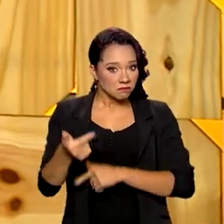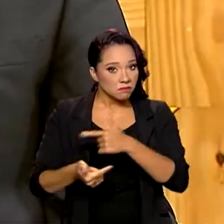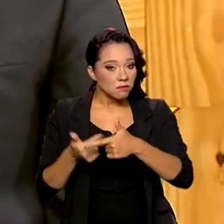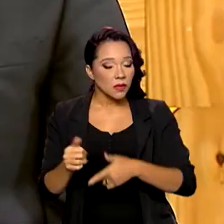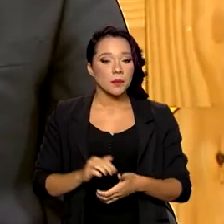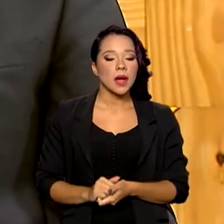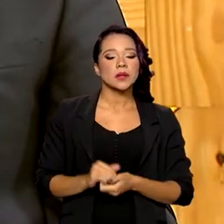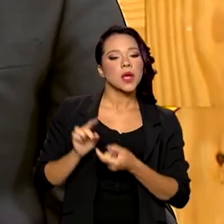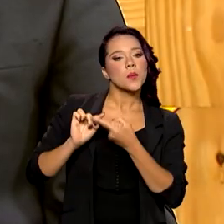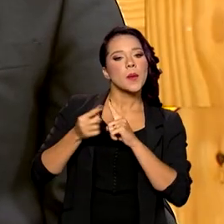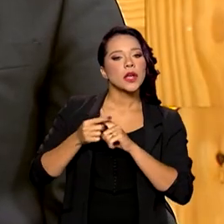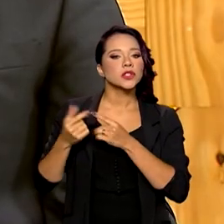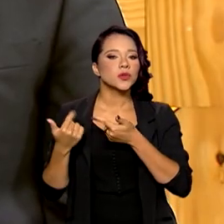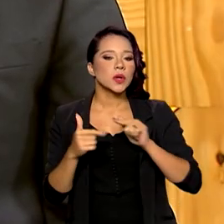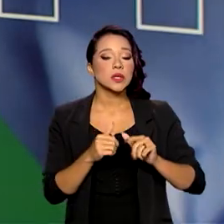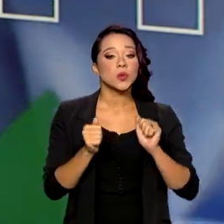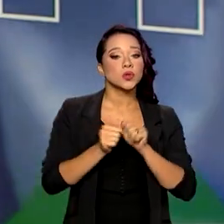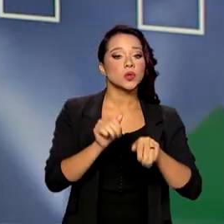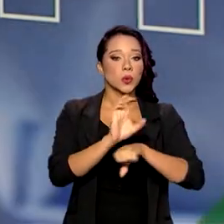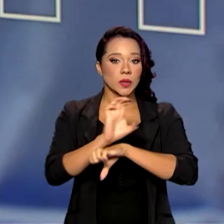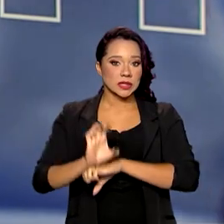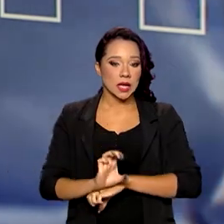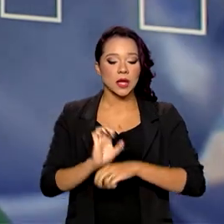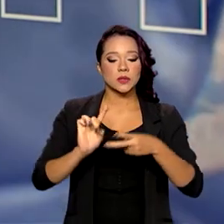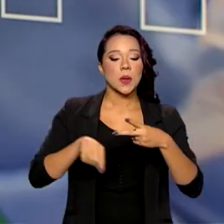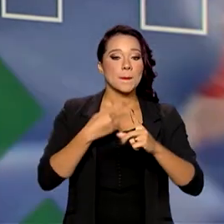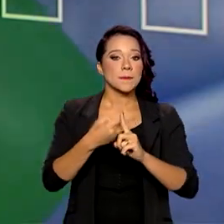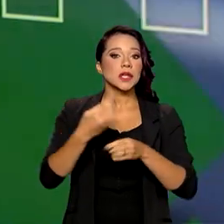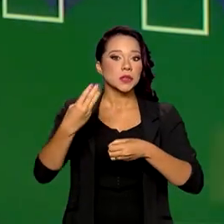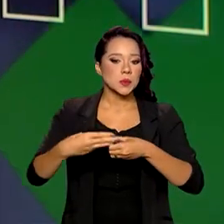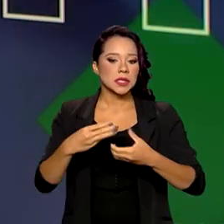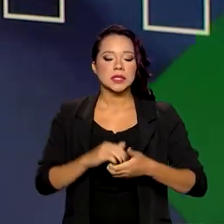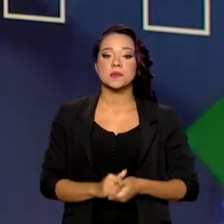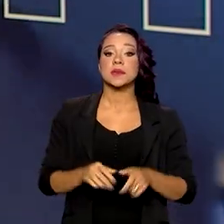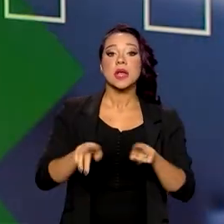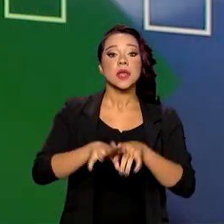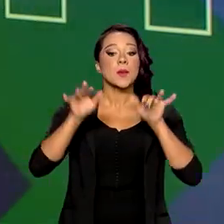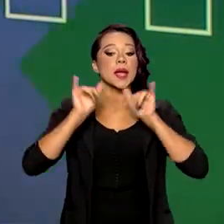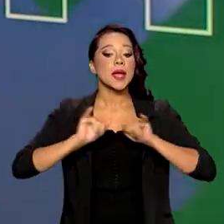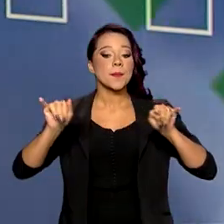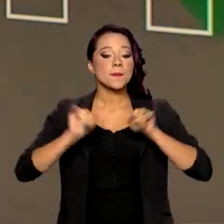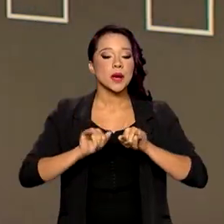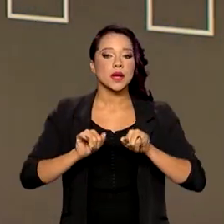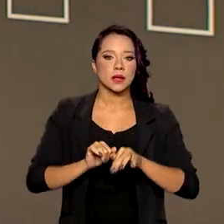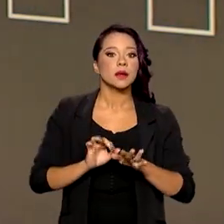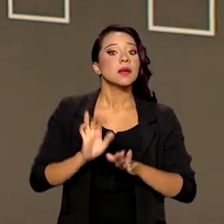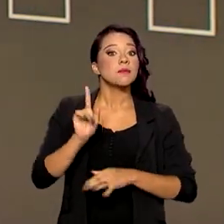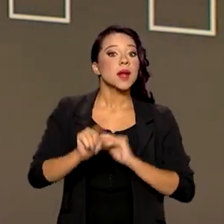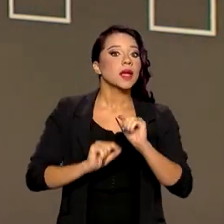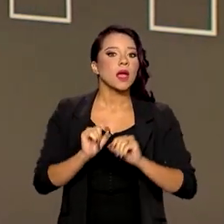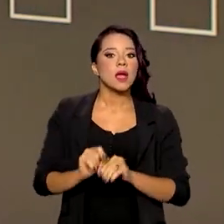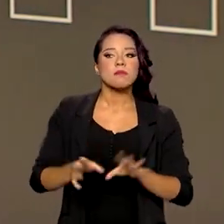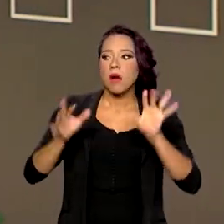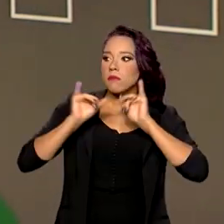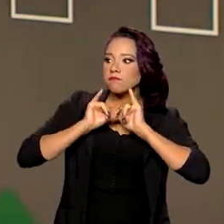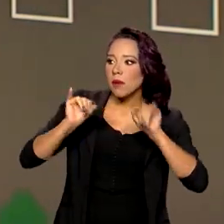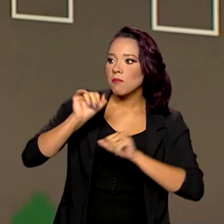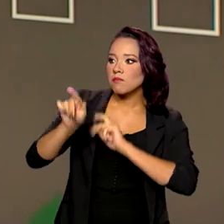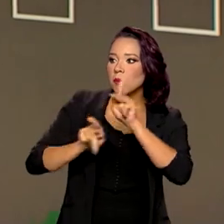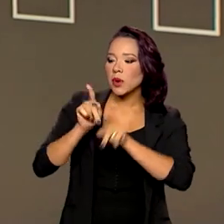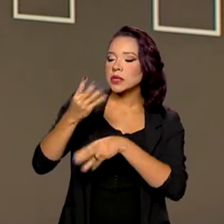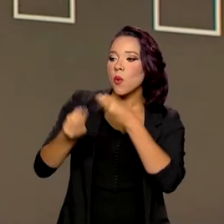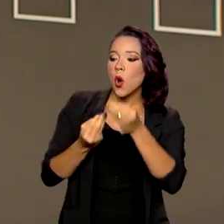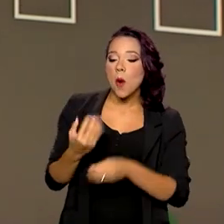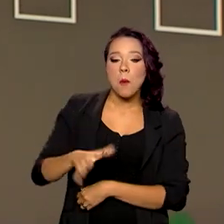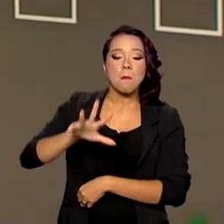uma articulação com estados e municípios, de uma campanha para informar a população sobre as formas de